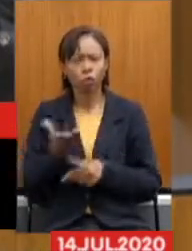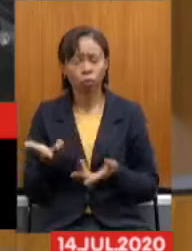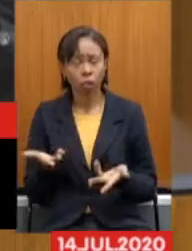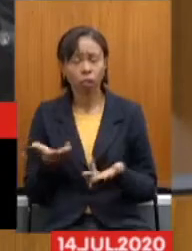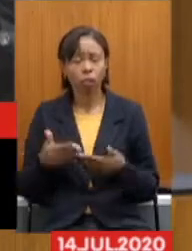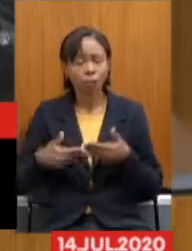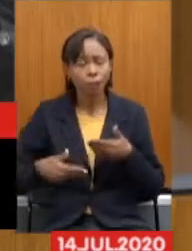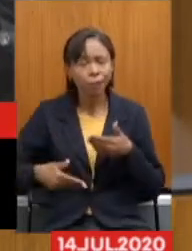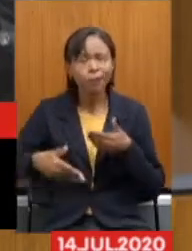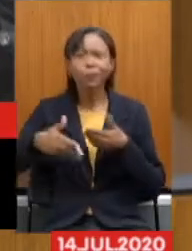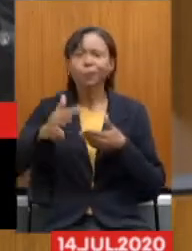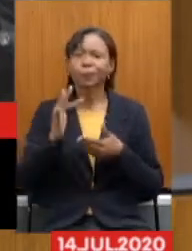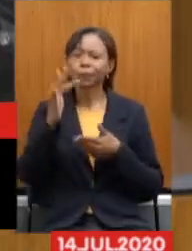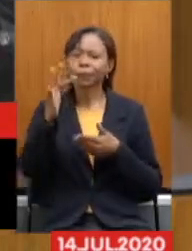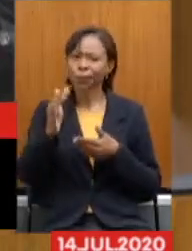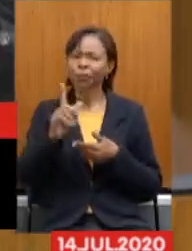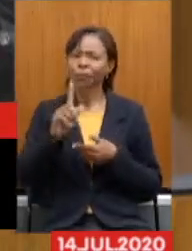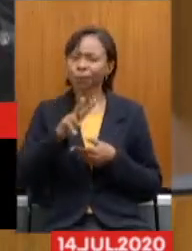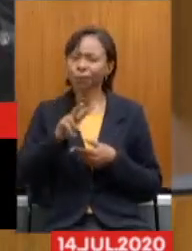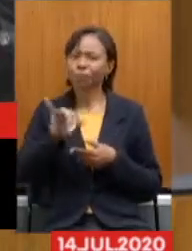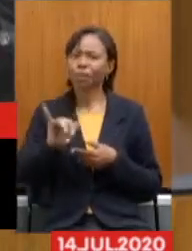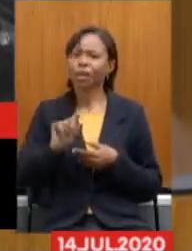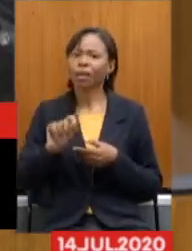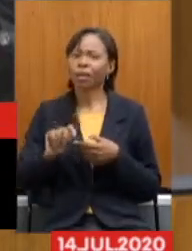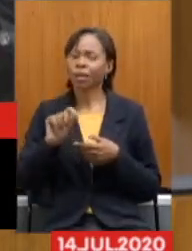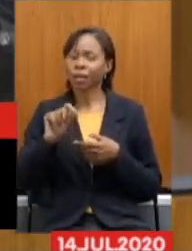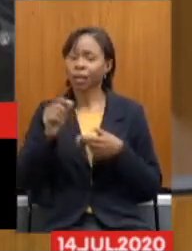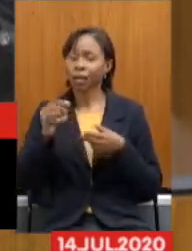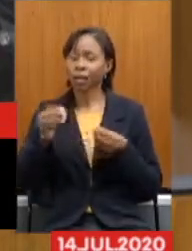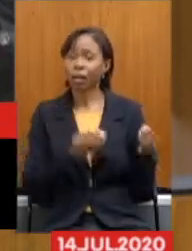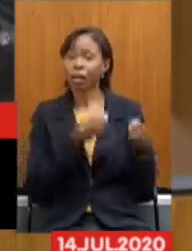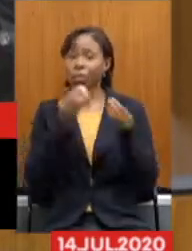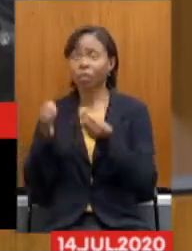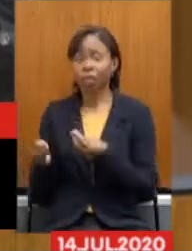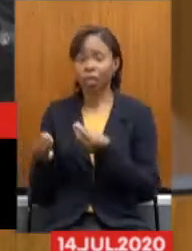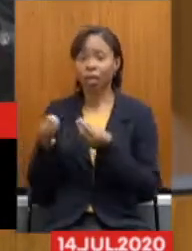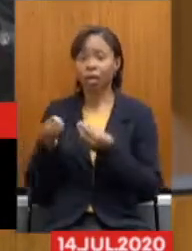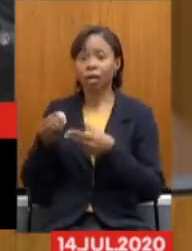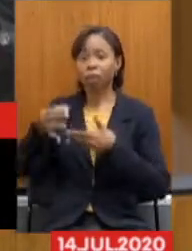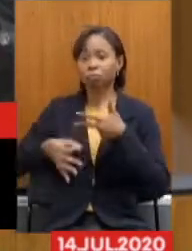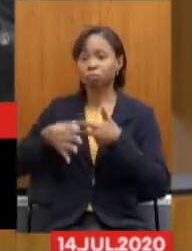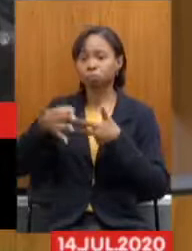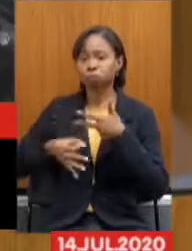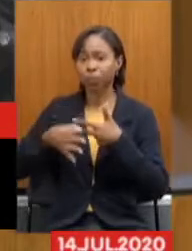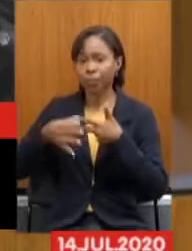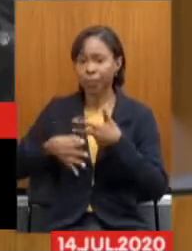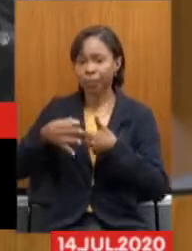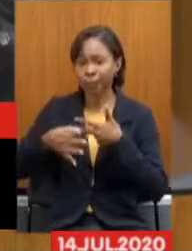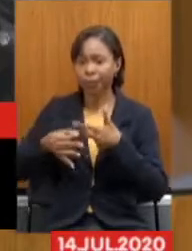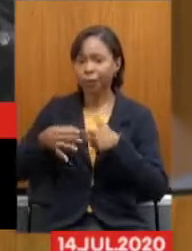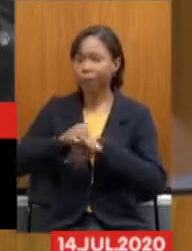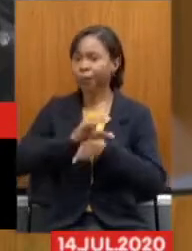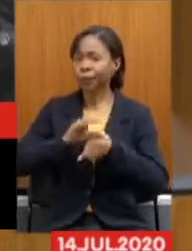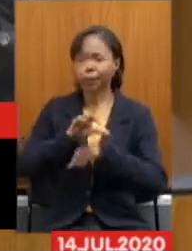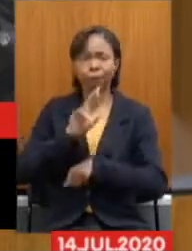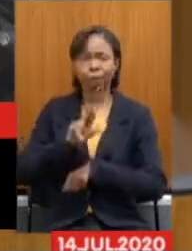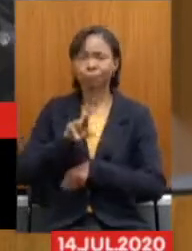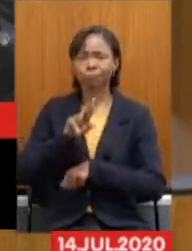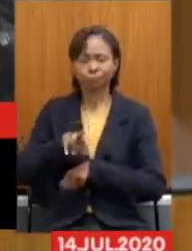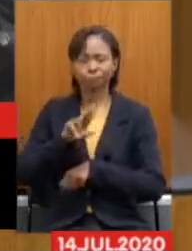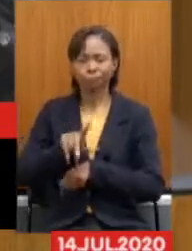que lá na frente será, com certeza, levado ao poder judiciário, face a tal inconstitucionalidade.